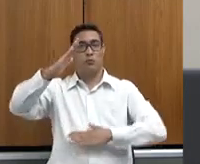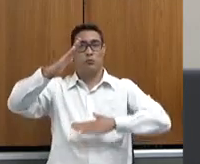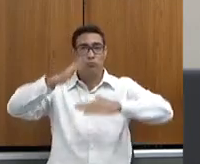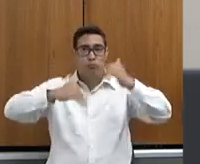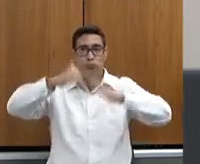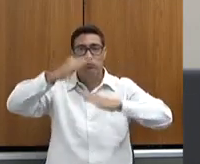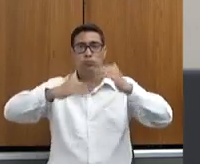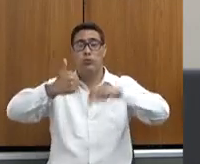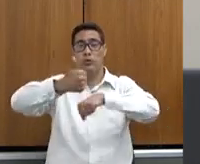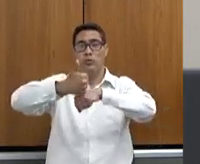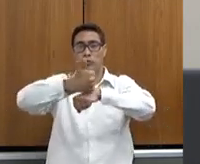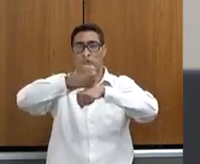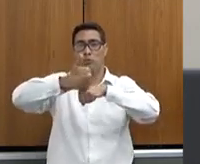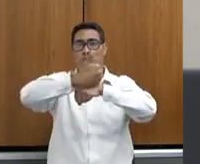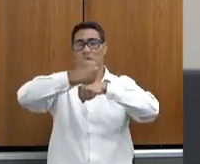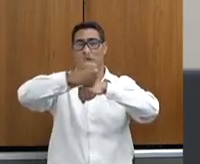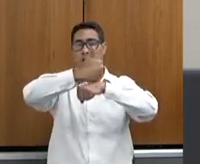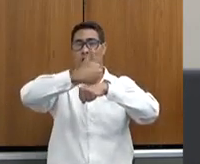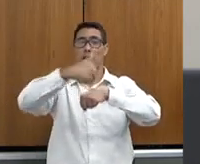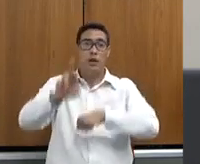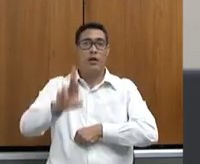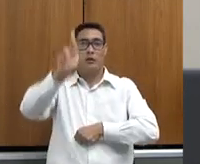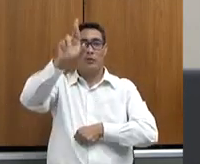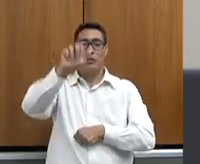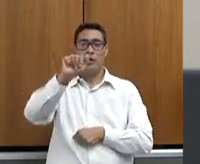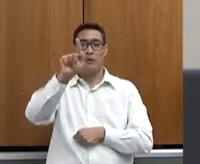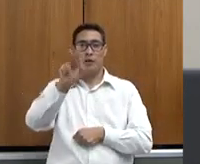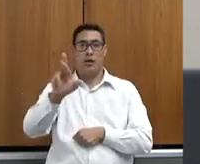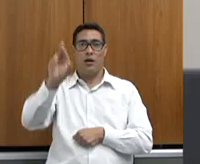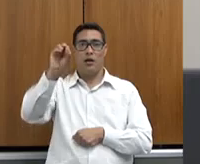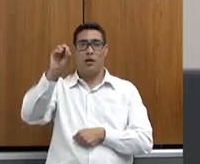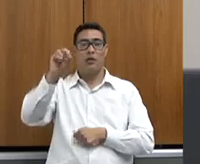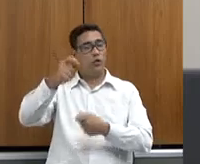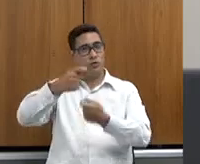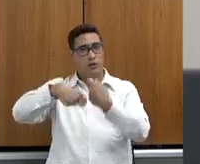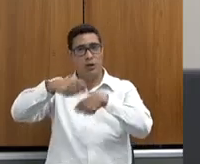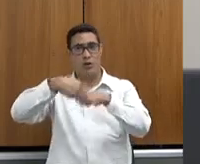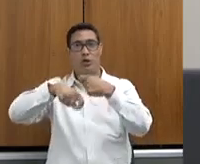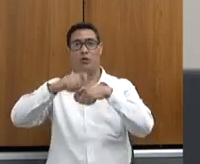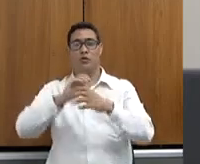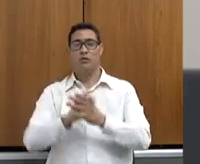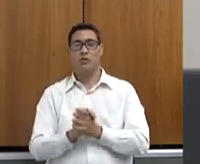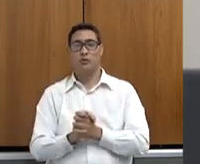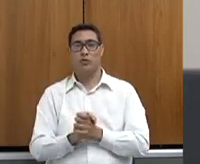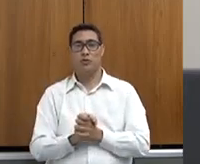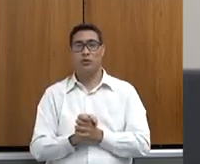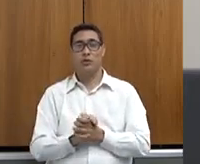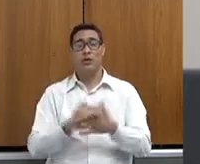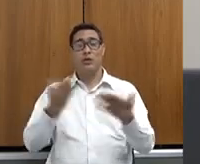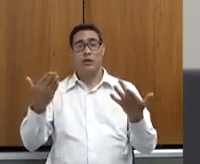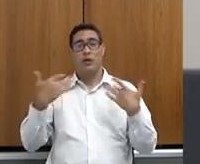fazem a realidade desse agronegócio, eu encerro essa